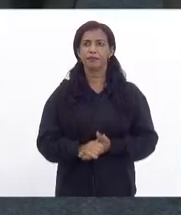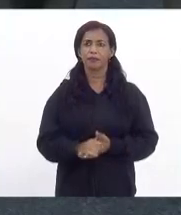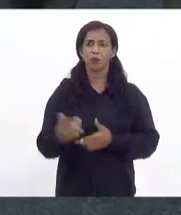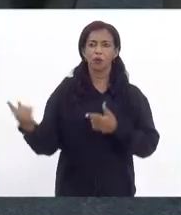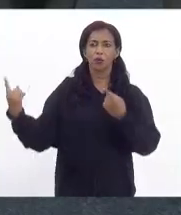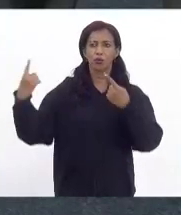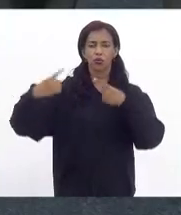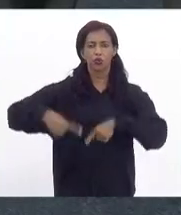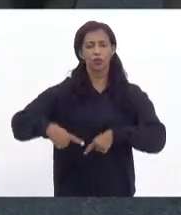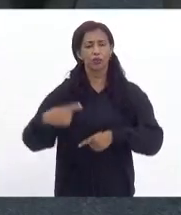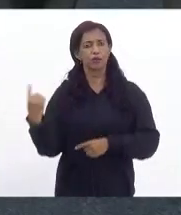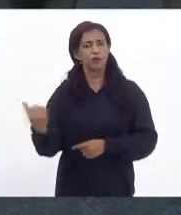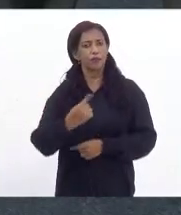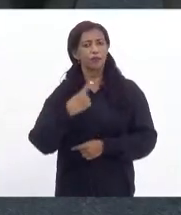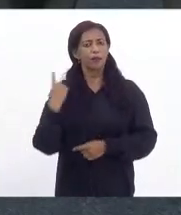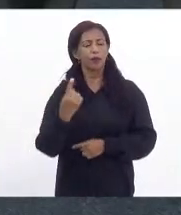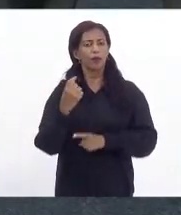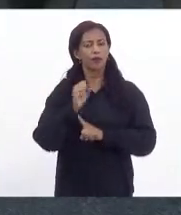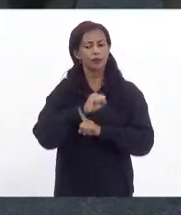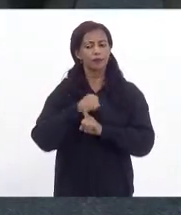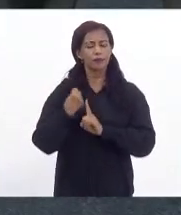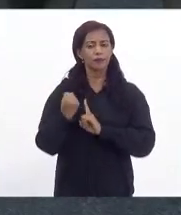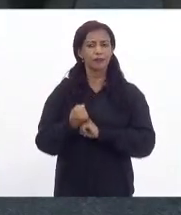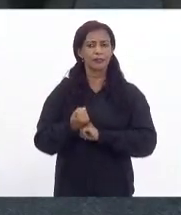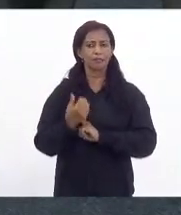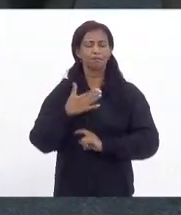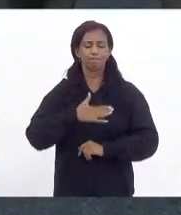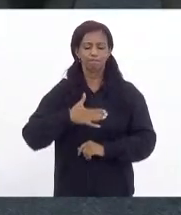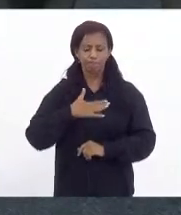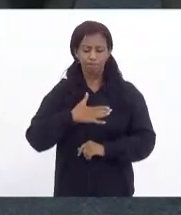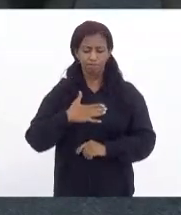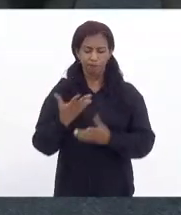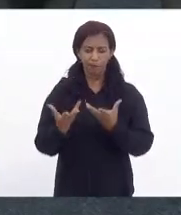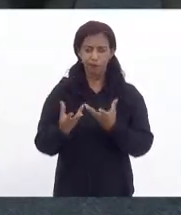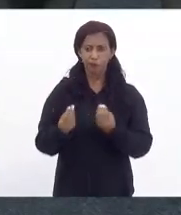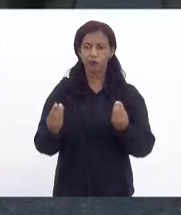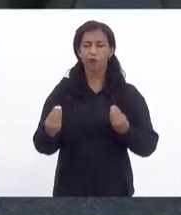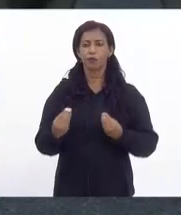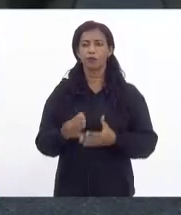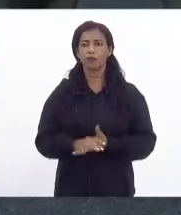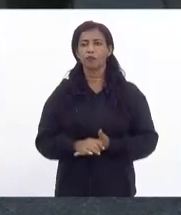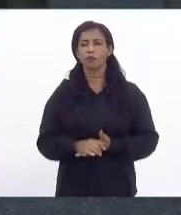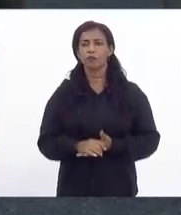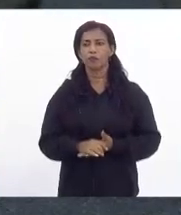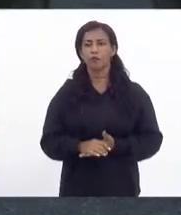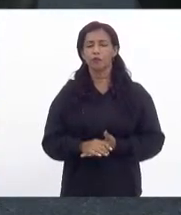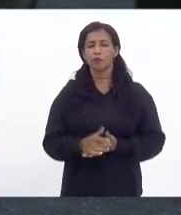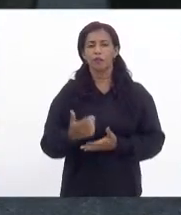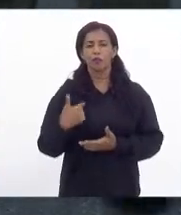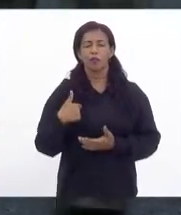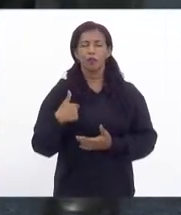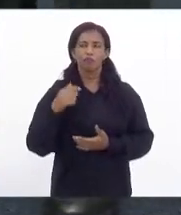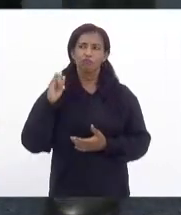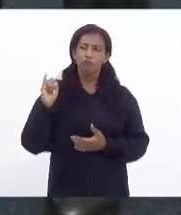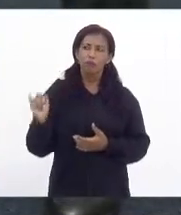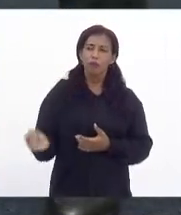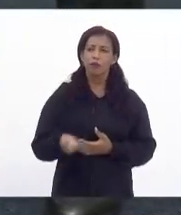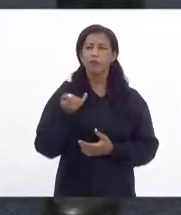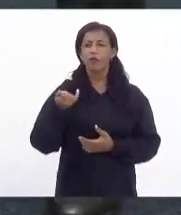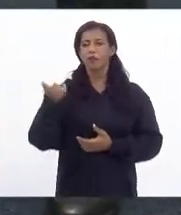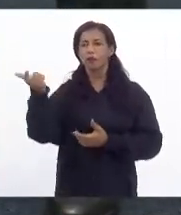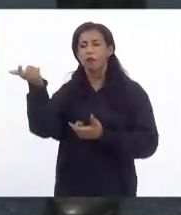desafio para nós em sociedade eu gostaria muito me servindo das suas palavras